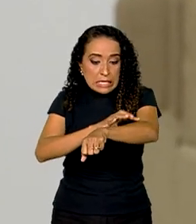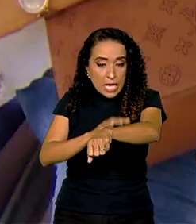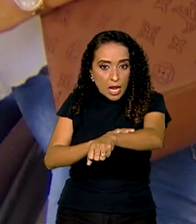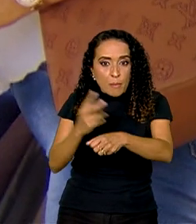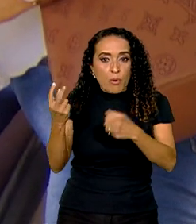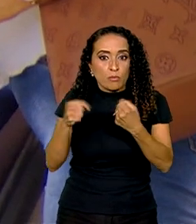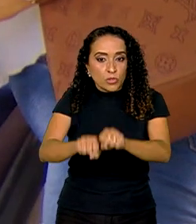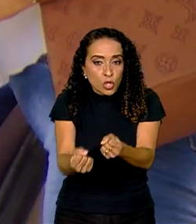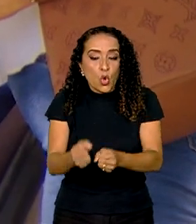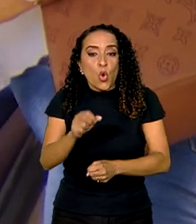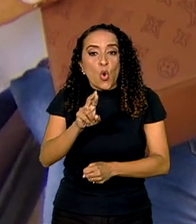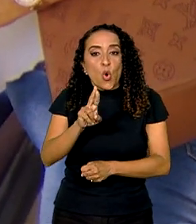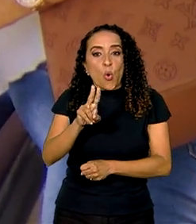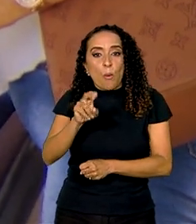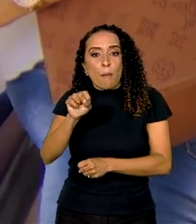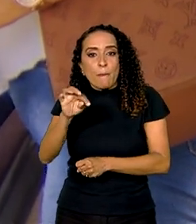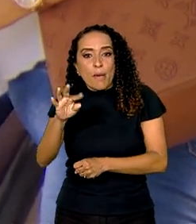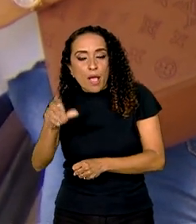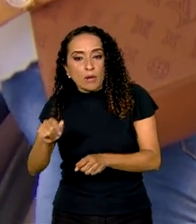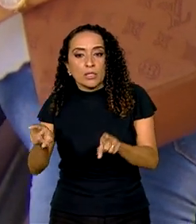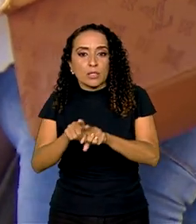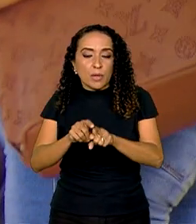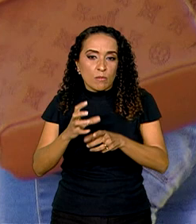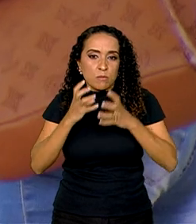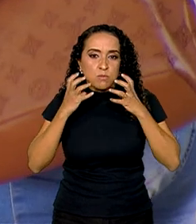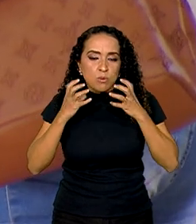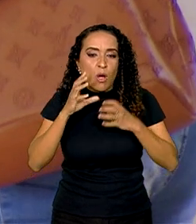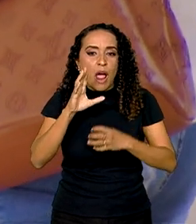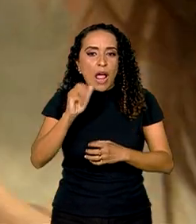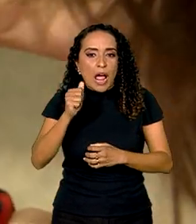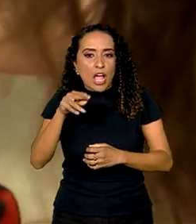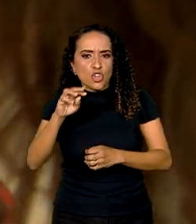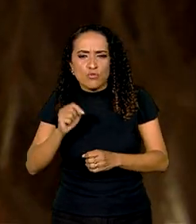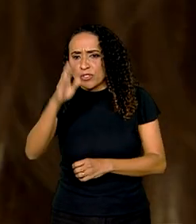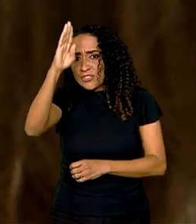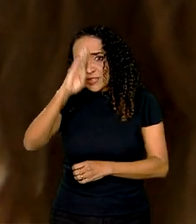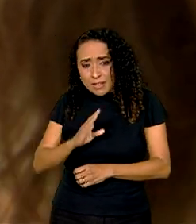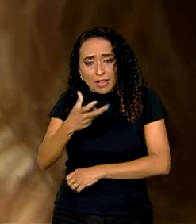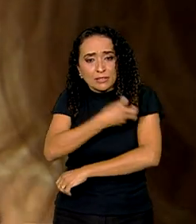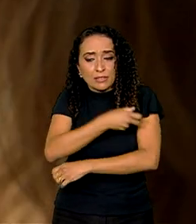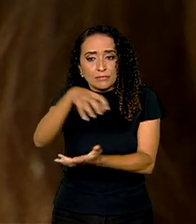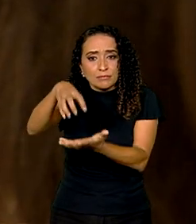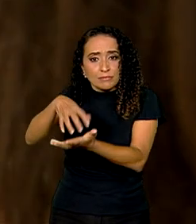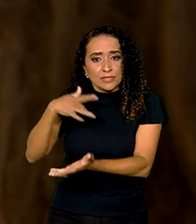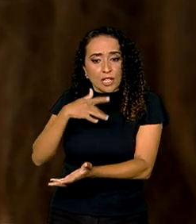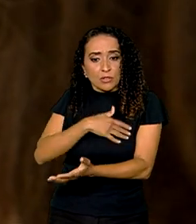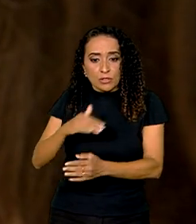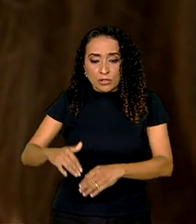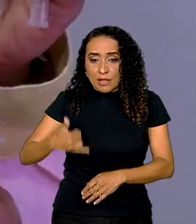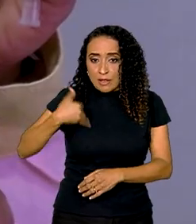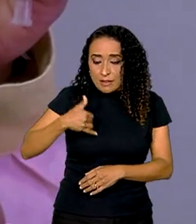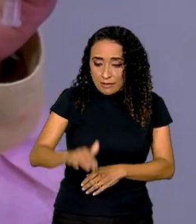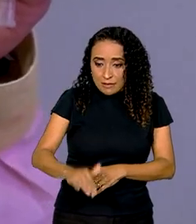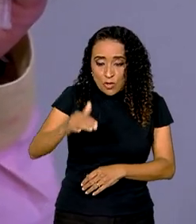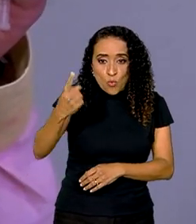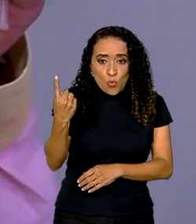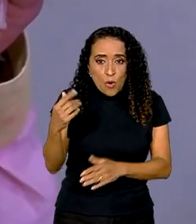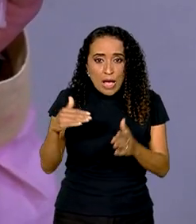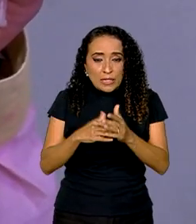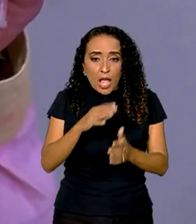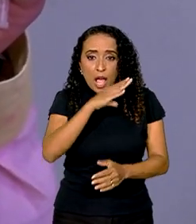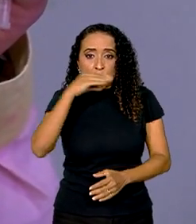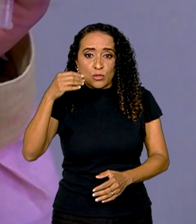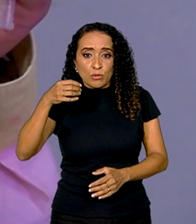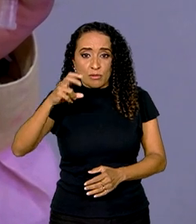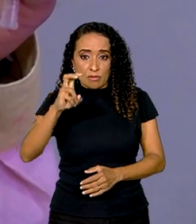contra rubeula e cachumba, é aplicada de graça nos postos de saúde em crianças a partir de um ano até adultos de